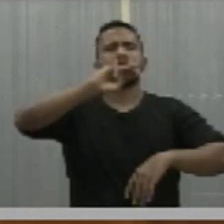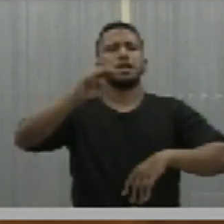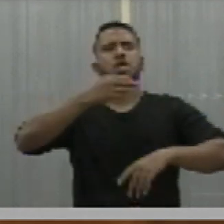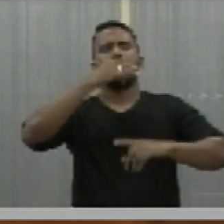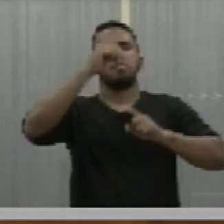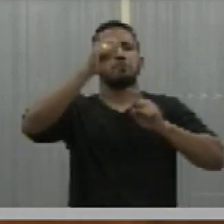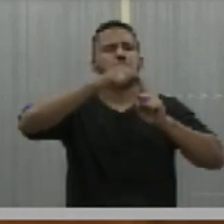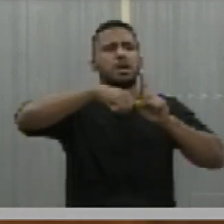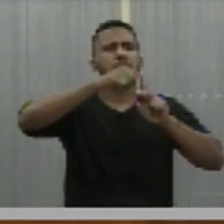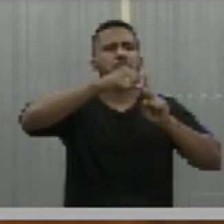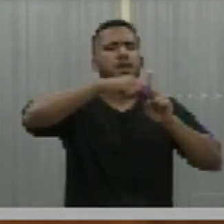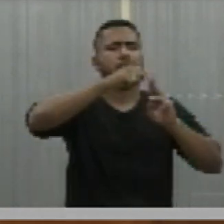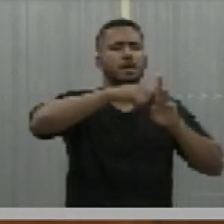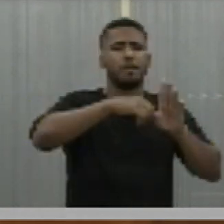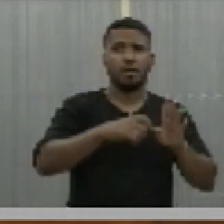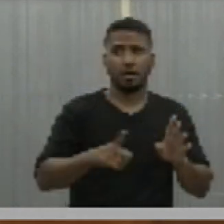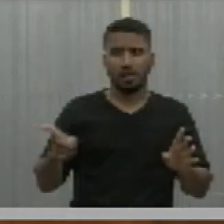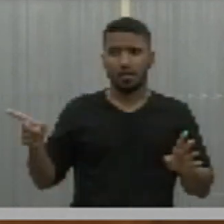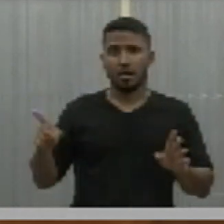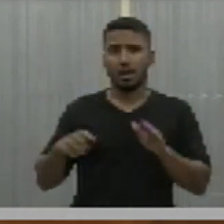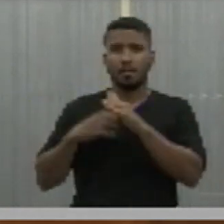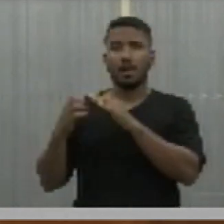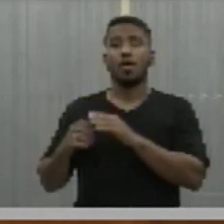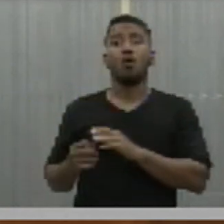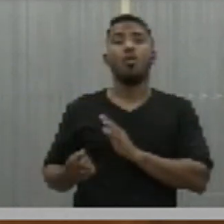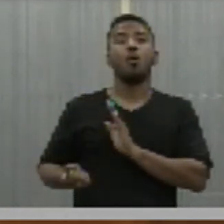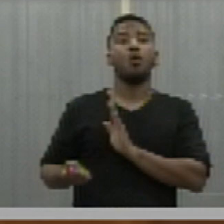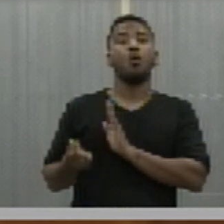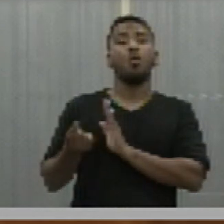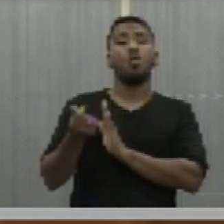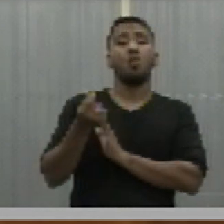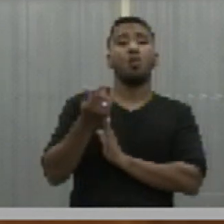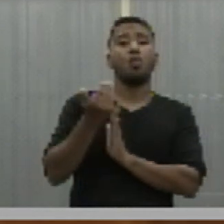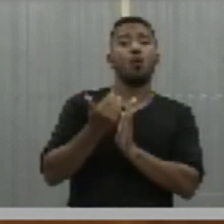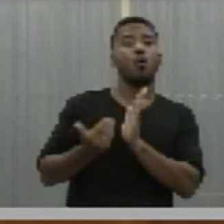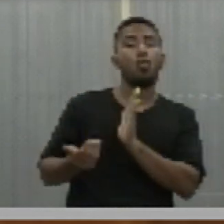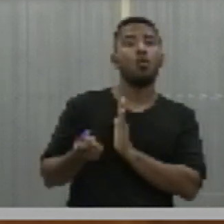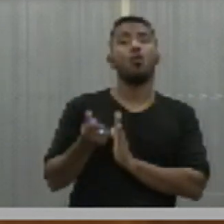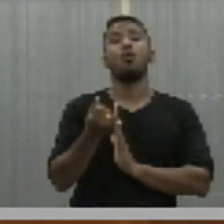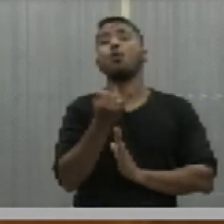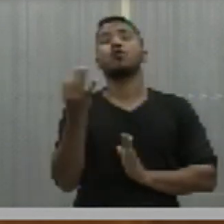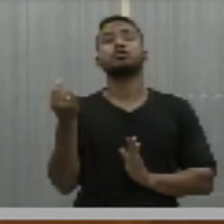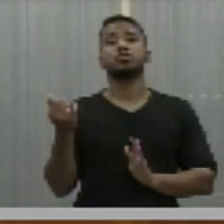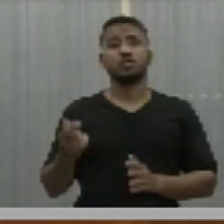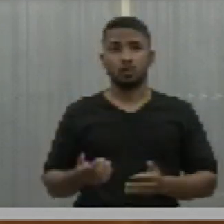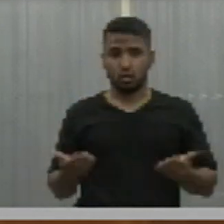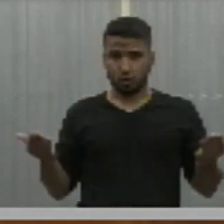Imagina qual é o lucro dessa empresa. e hoje a gente ia fazer,